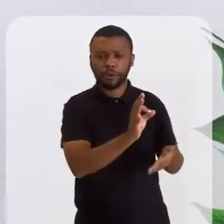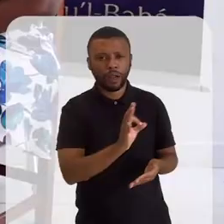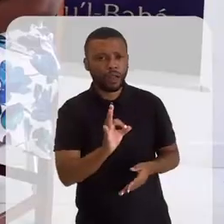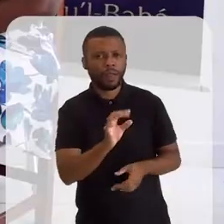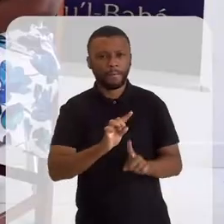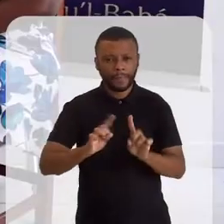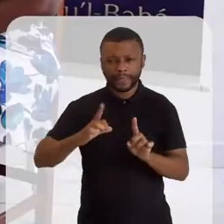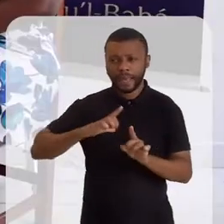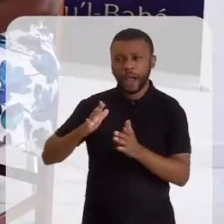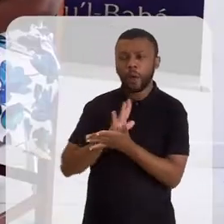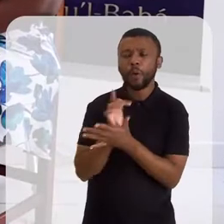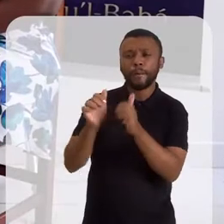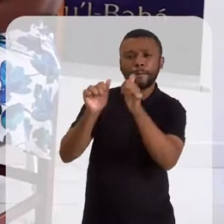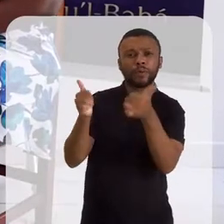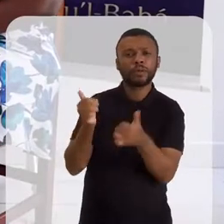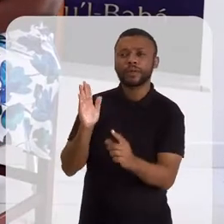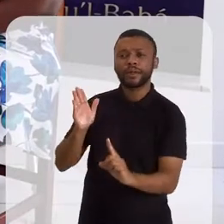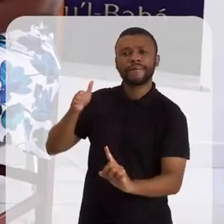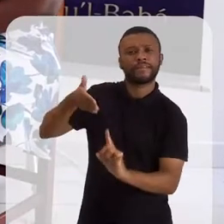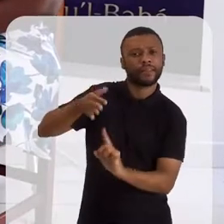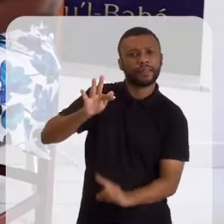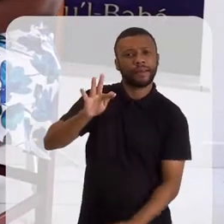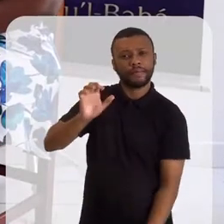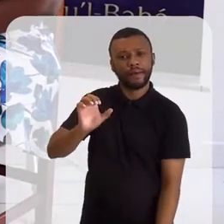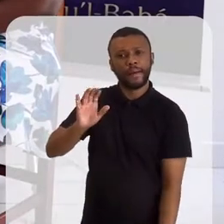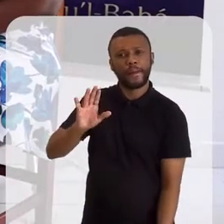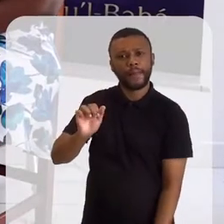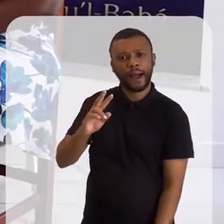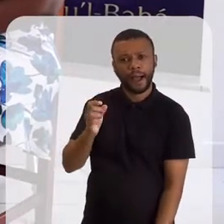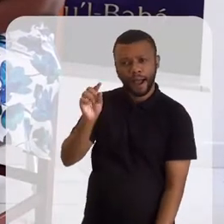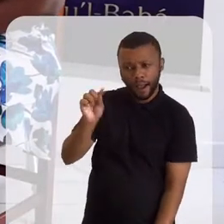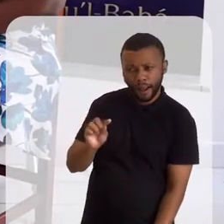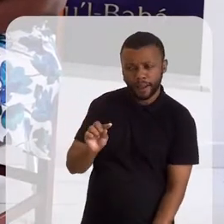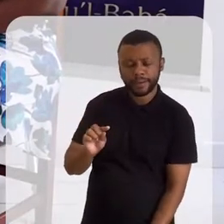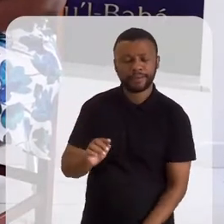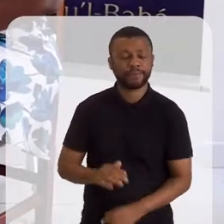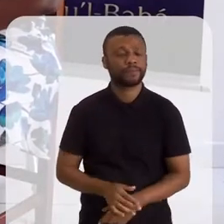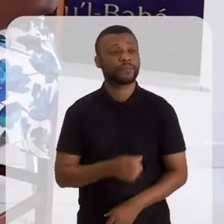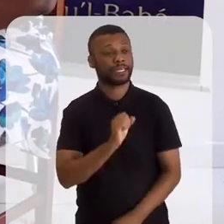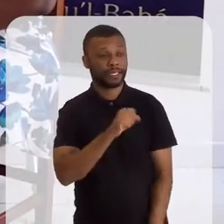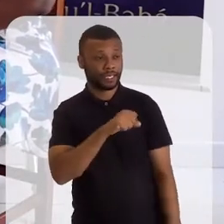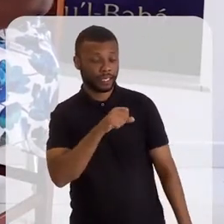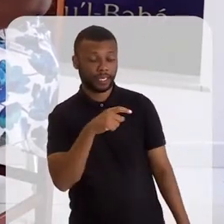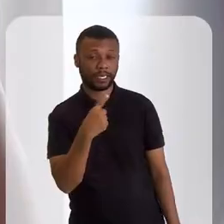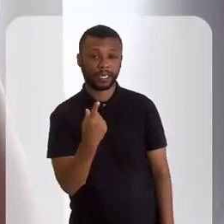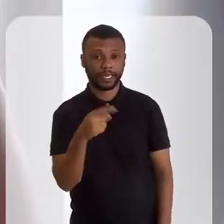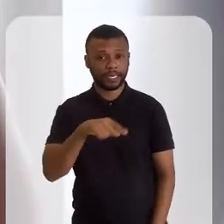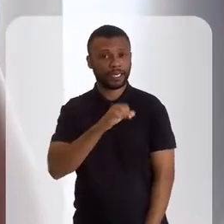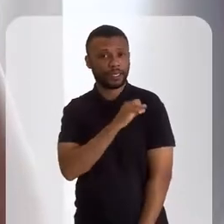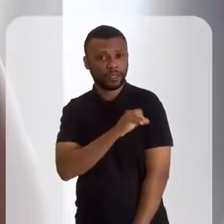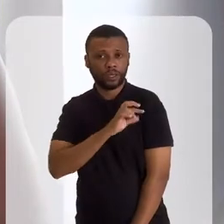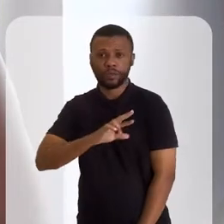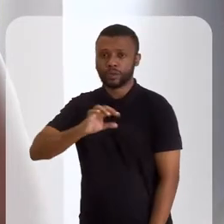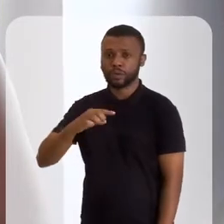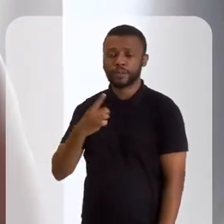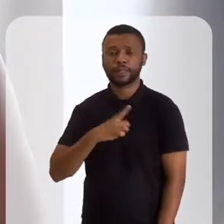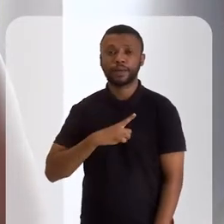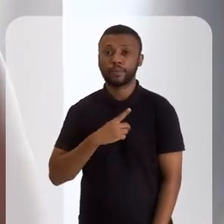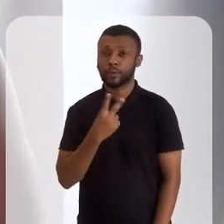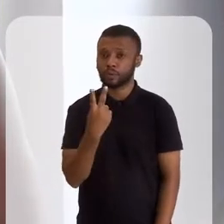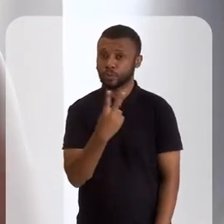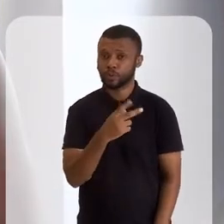marco da dona Leonora Armstrong, que foi a primeira barraia que chegou aqui no Rio. Sim, aqui na cidade do Rio, a gente tem dois